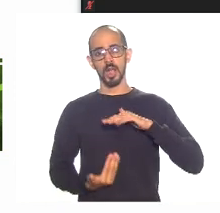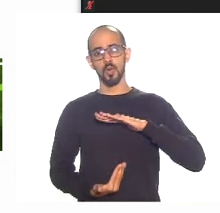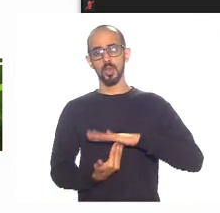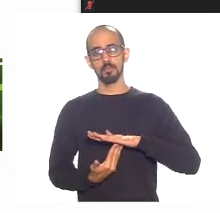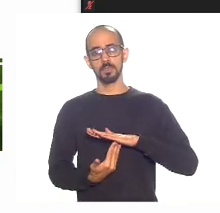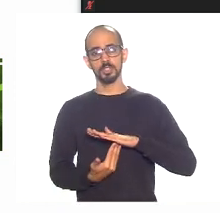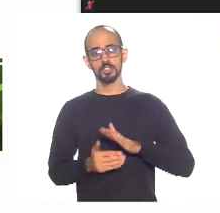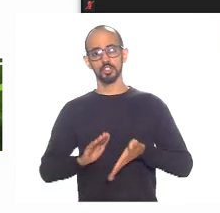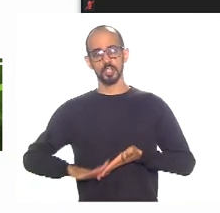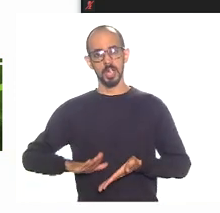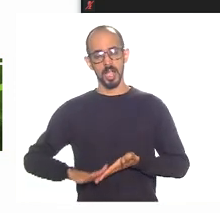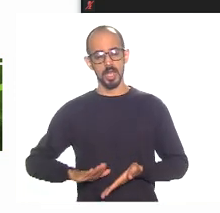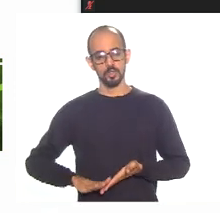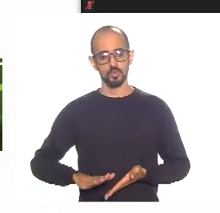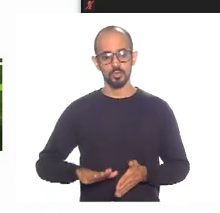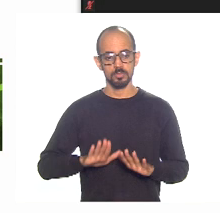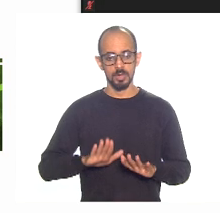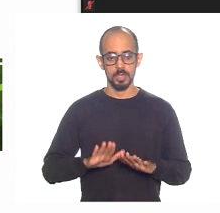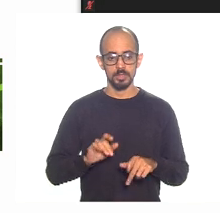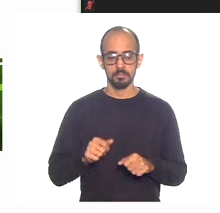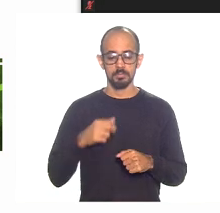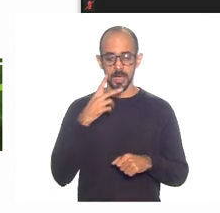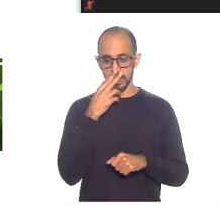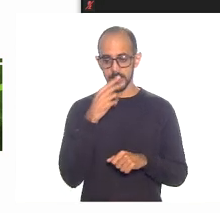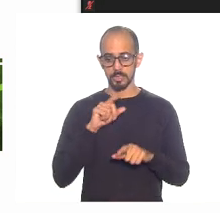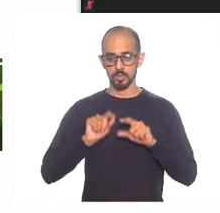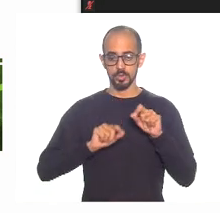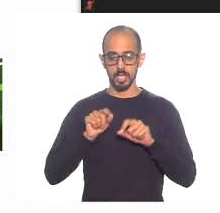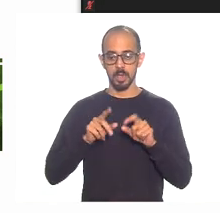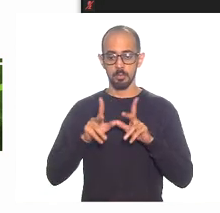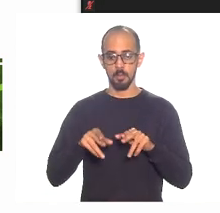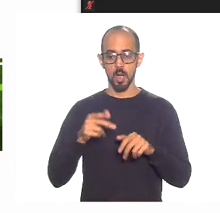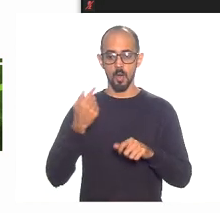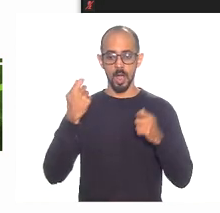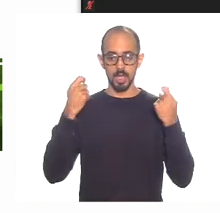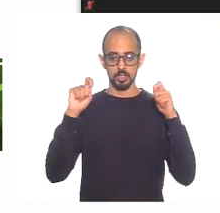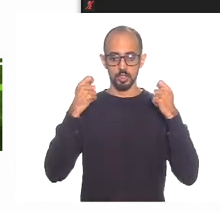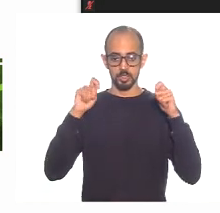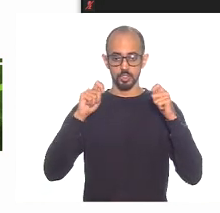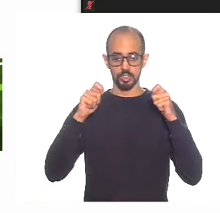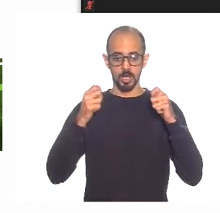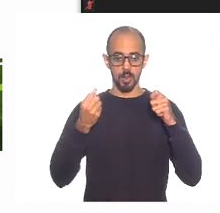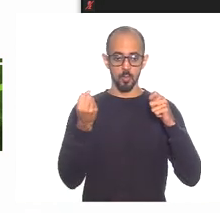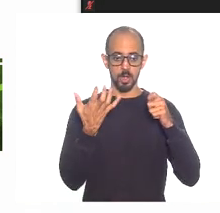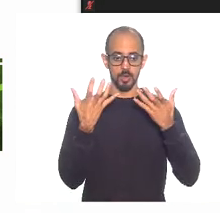maiores, me parece um pouco aquela coisa da Argentina, quando ela dolarizou a economia.